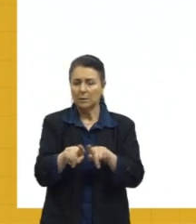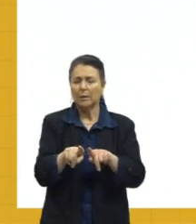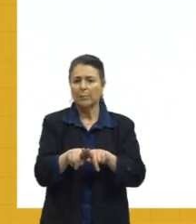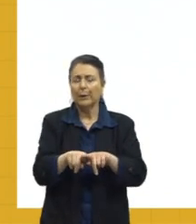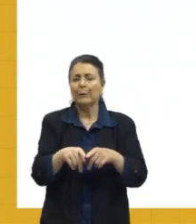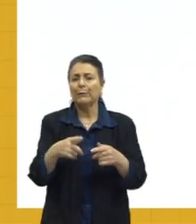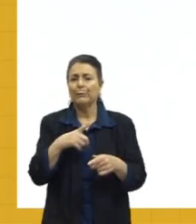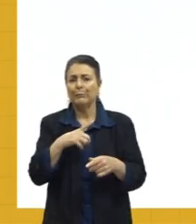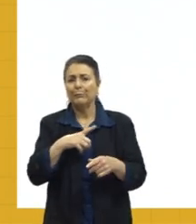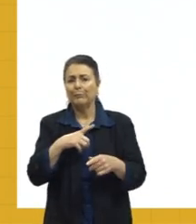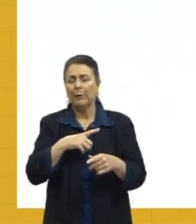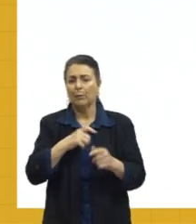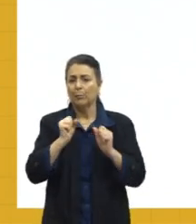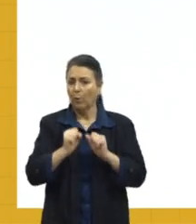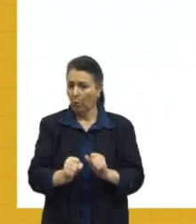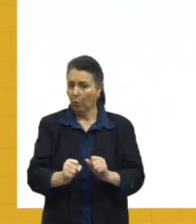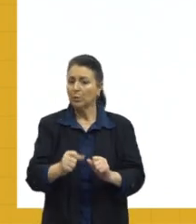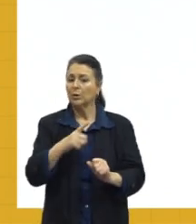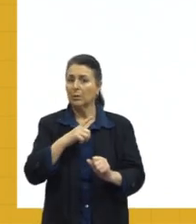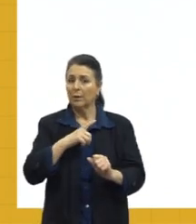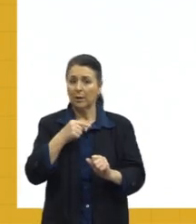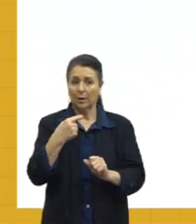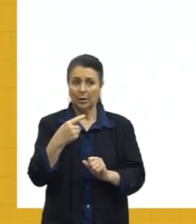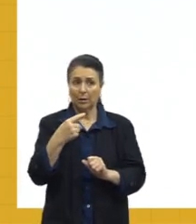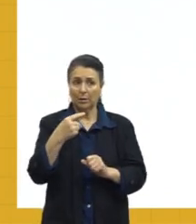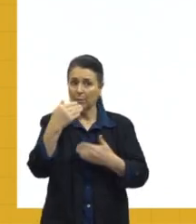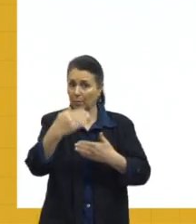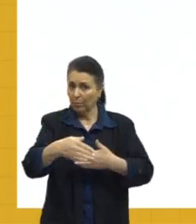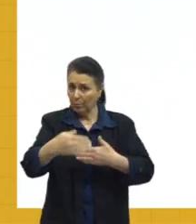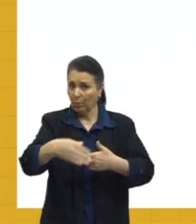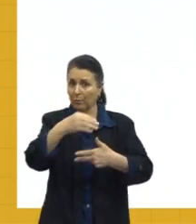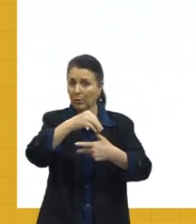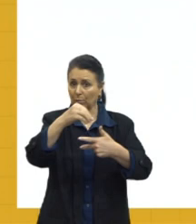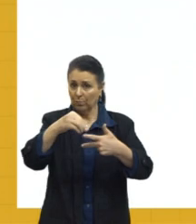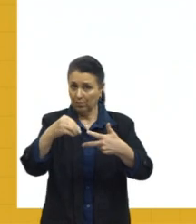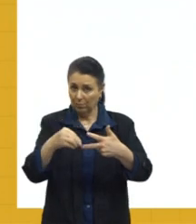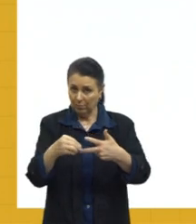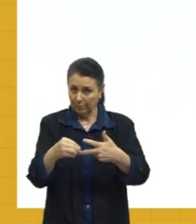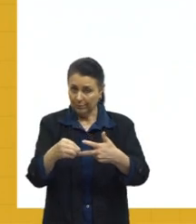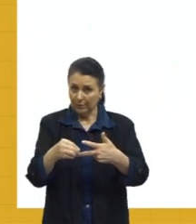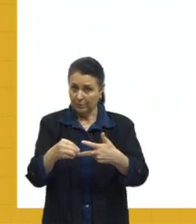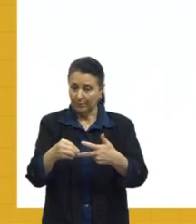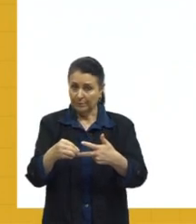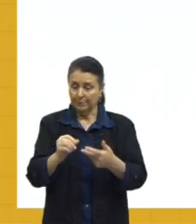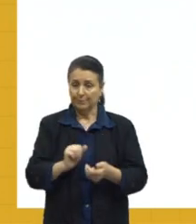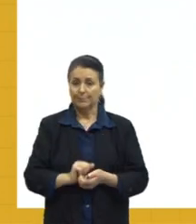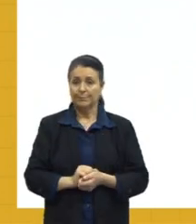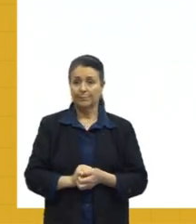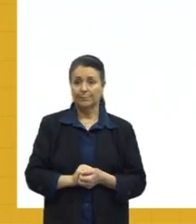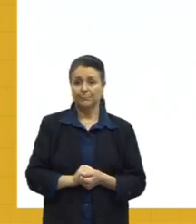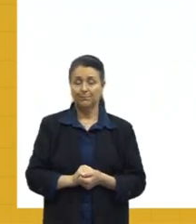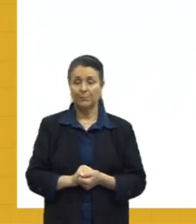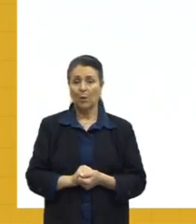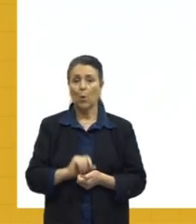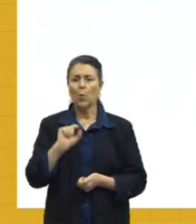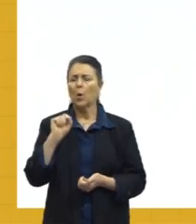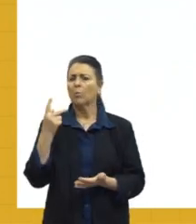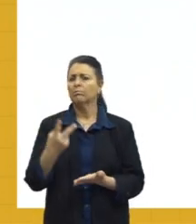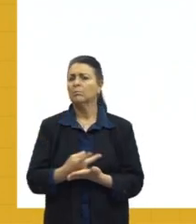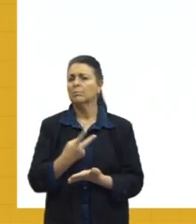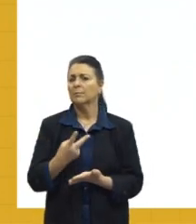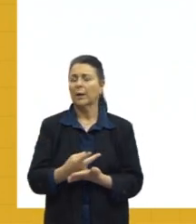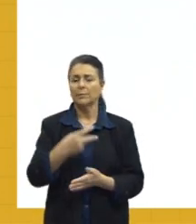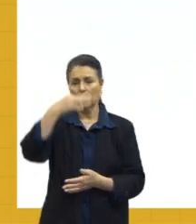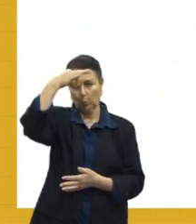questões podem aparecer na tua... na tua prova sobre essa relação aí. O que acontece? O Peru